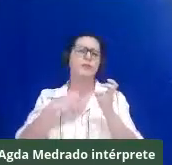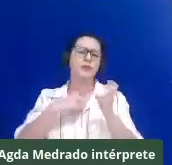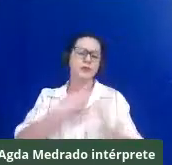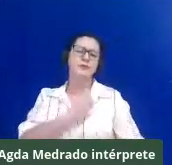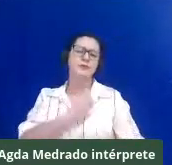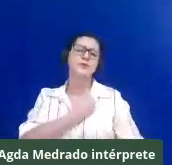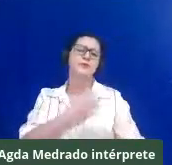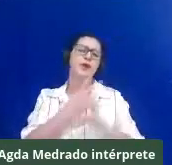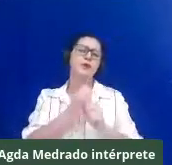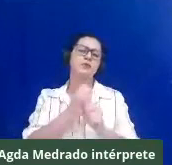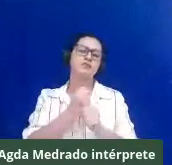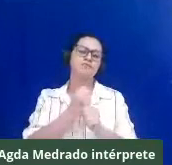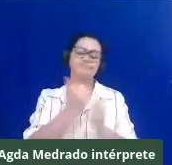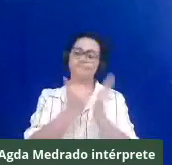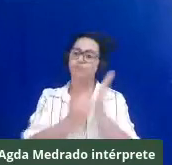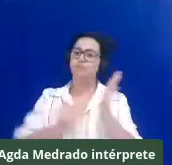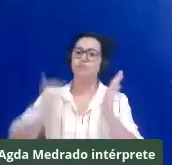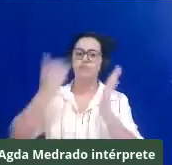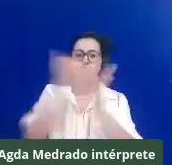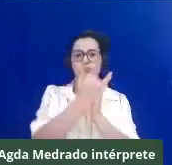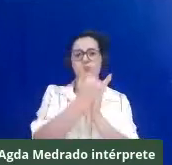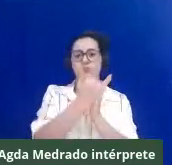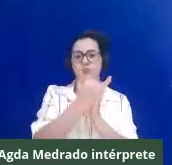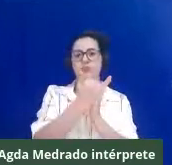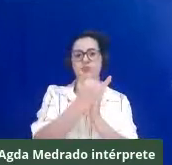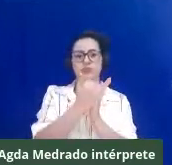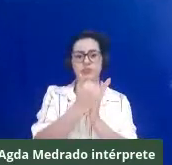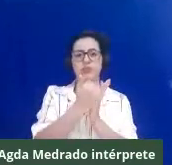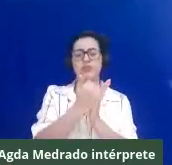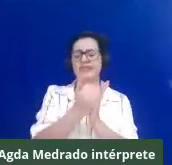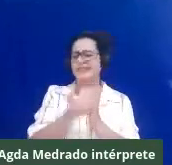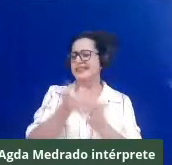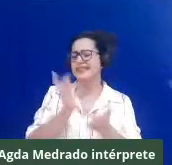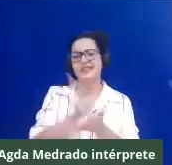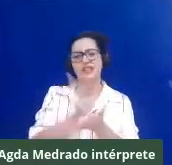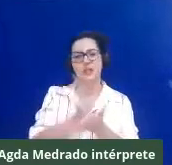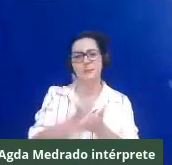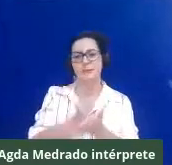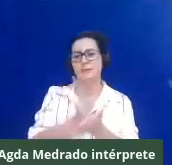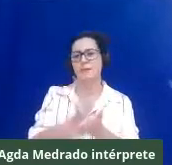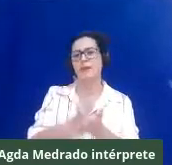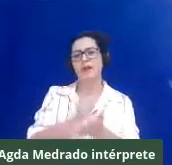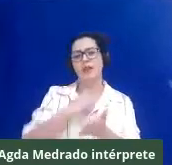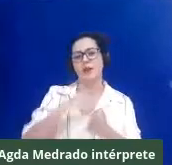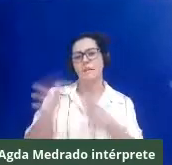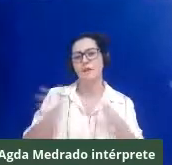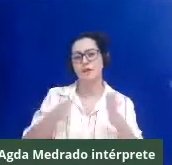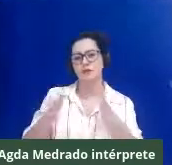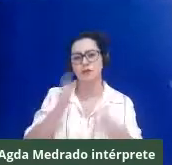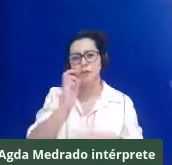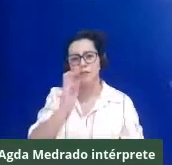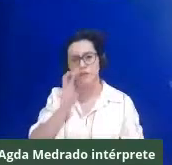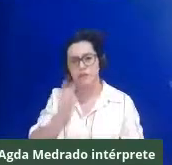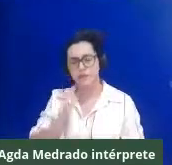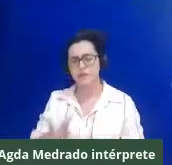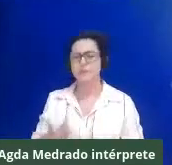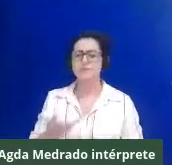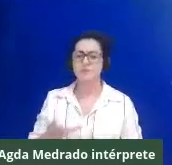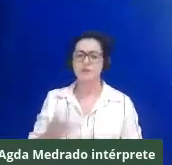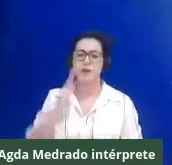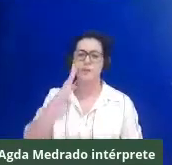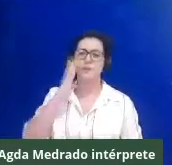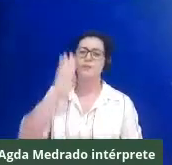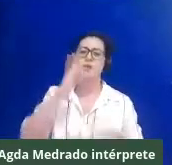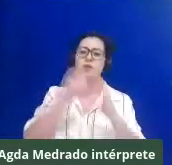127 conflitos caracterizados em quilombos nesse período, e a principal característica desses